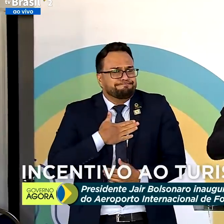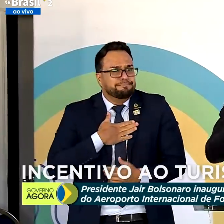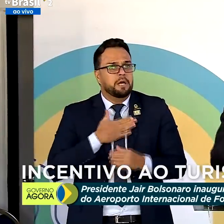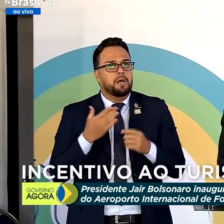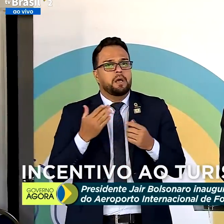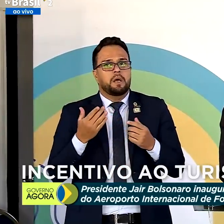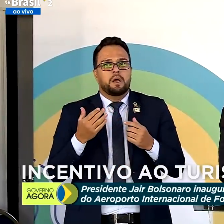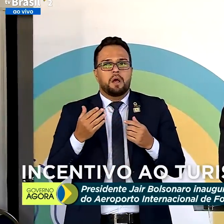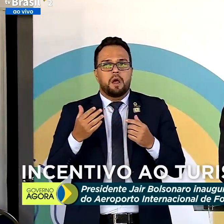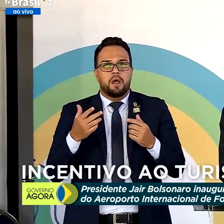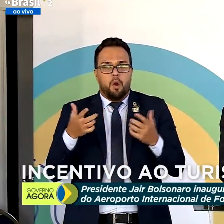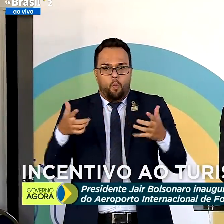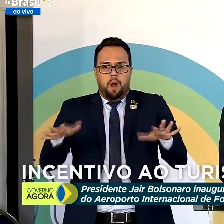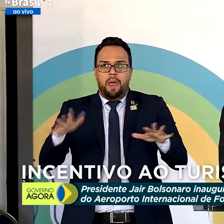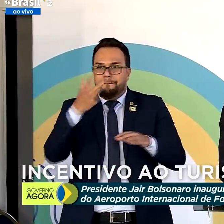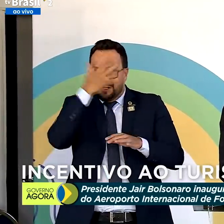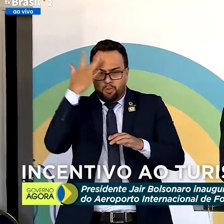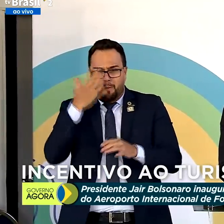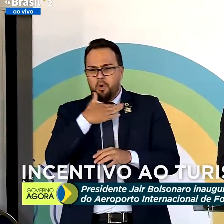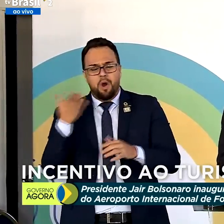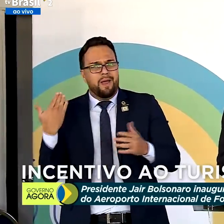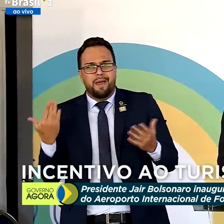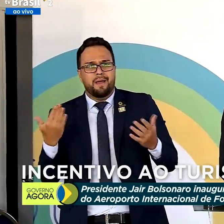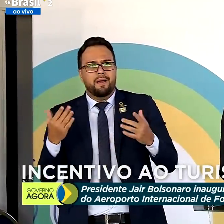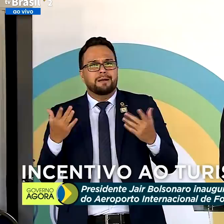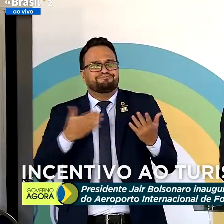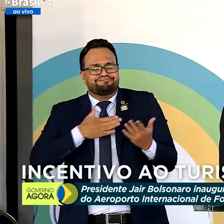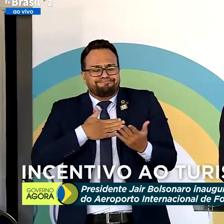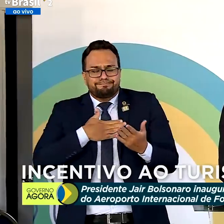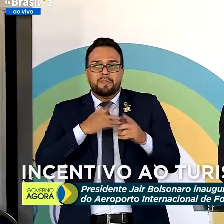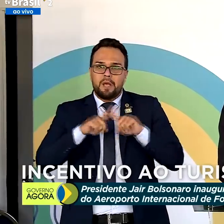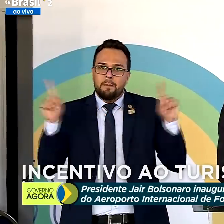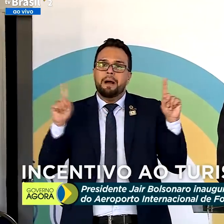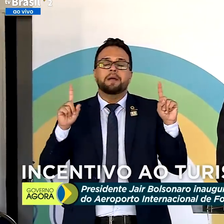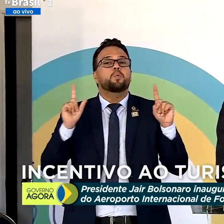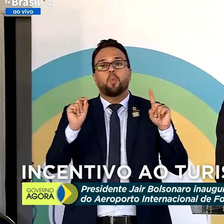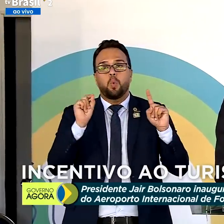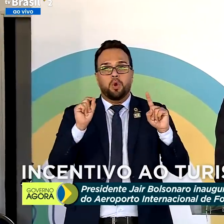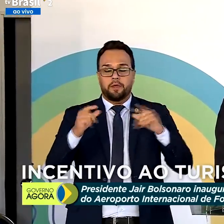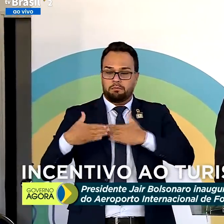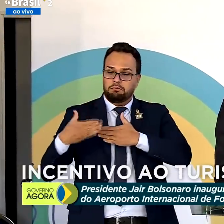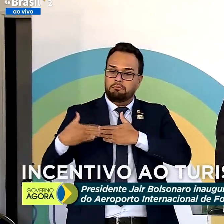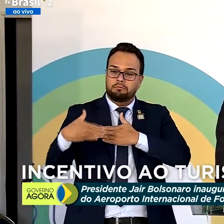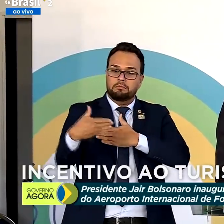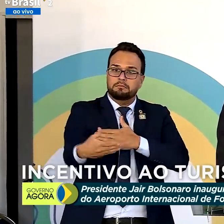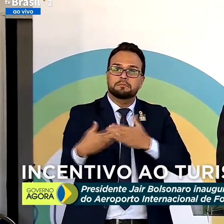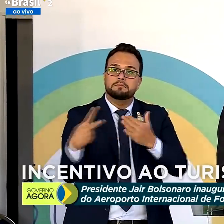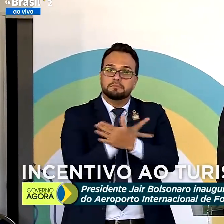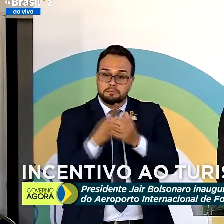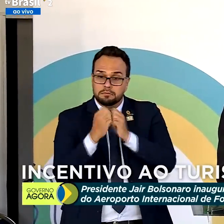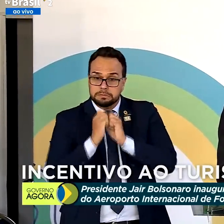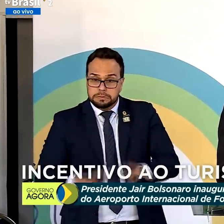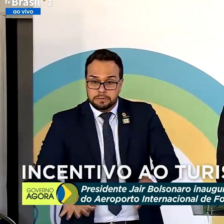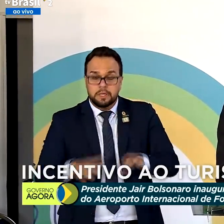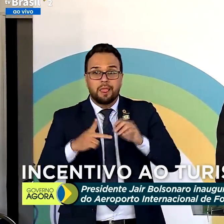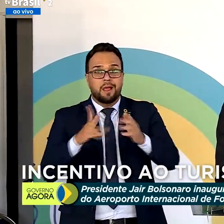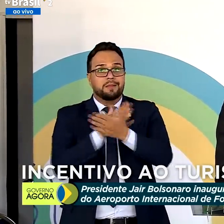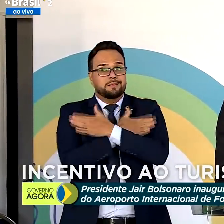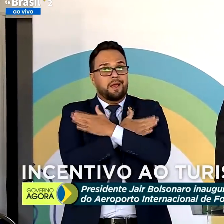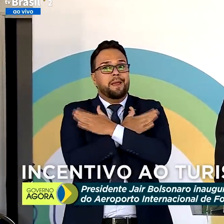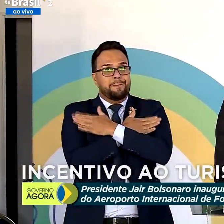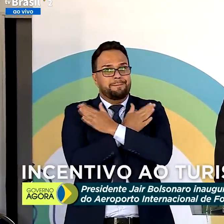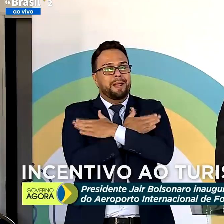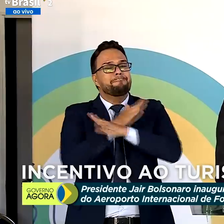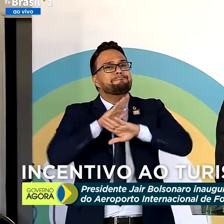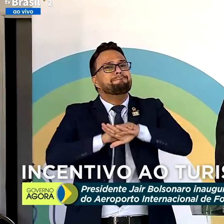Queríamos que ninguém morresse. Mas temos uma realidade pela frente. O desemprego é o efeito colateral